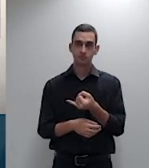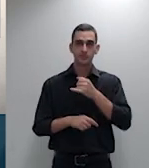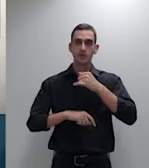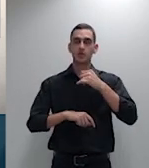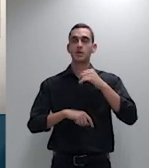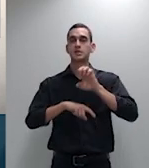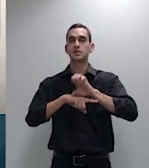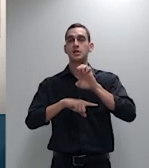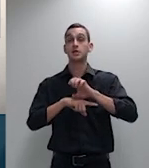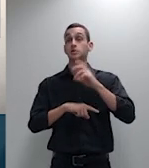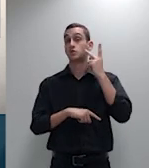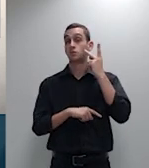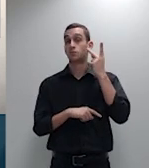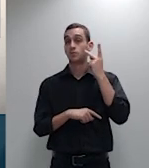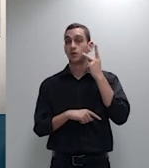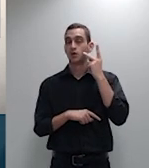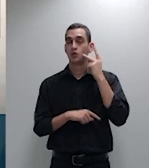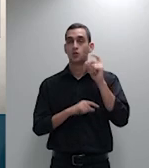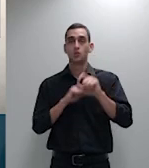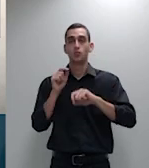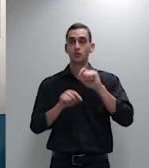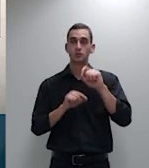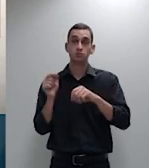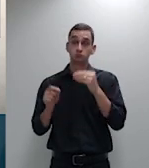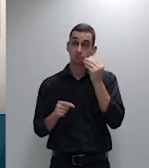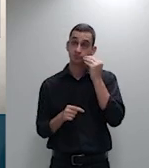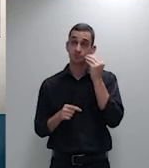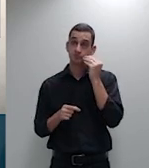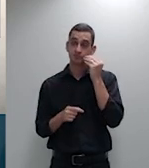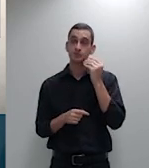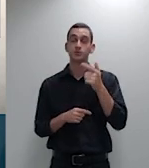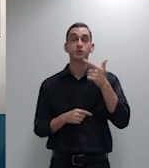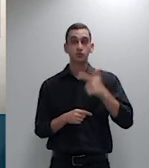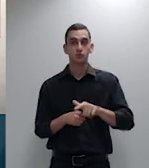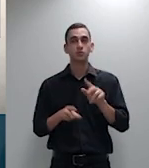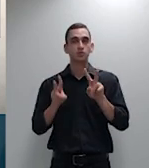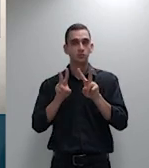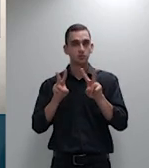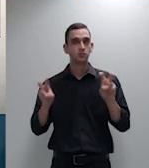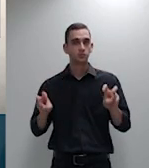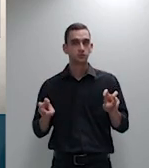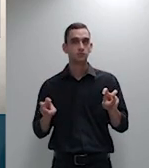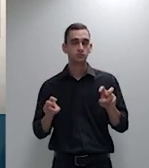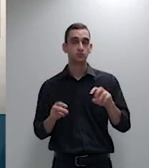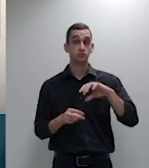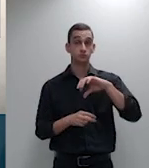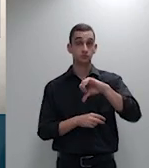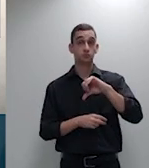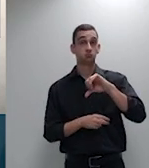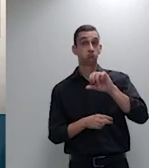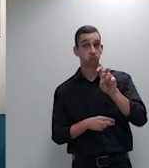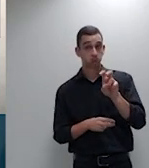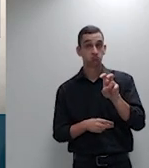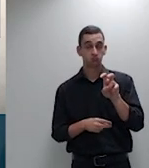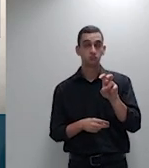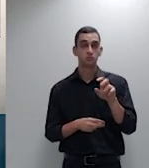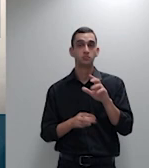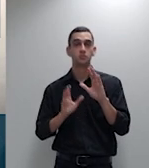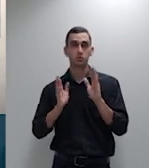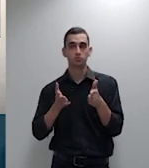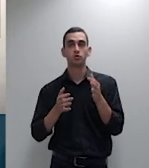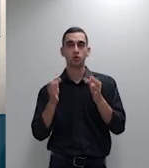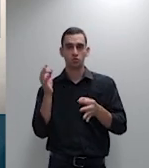repanduzindo o tema 9.1 foi julgado por essa igreja sessão